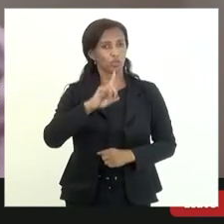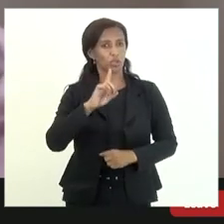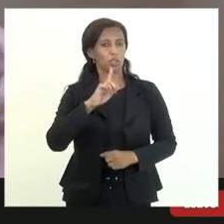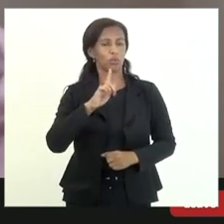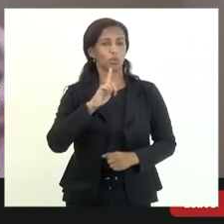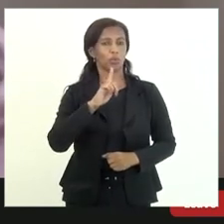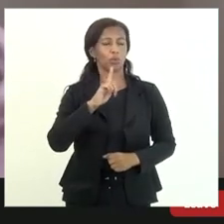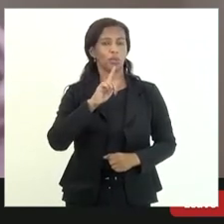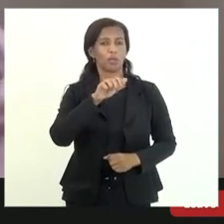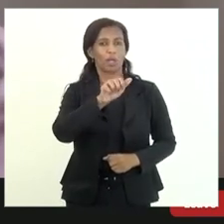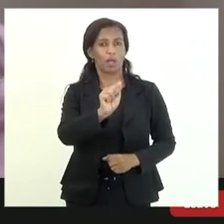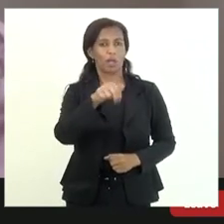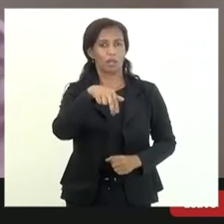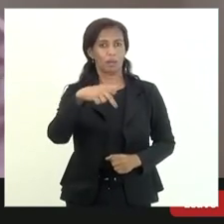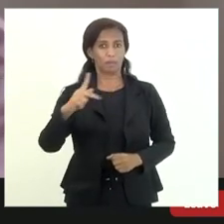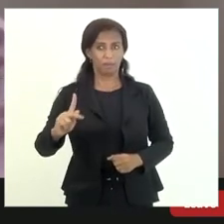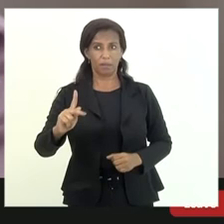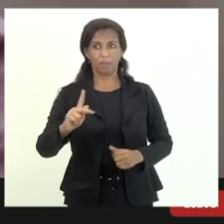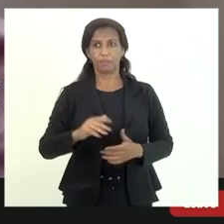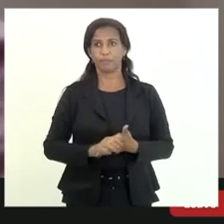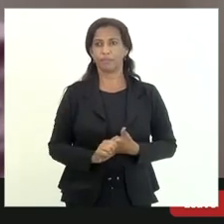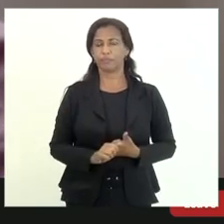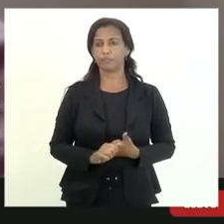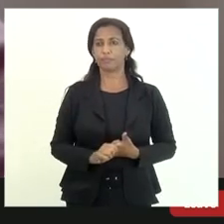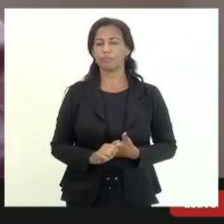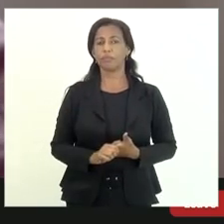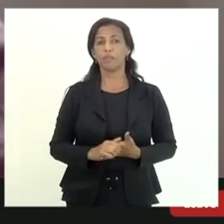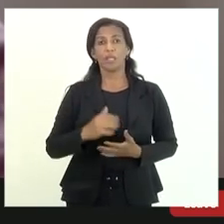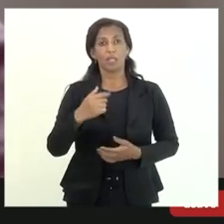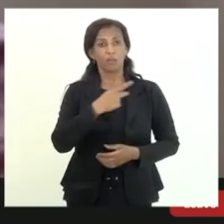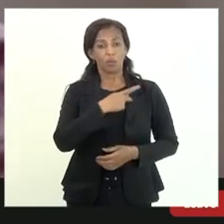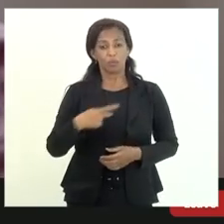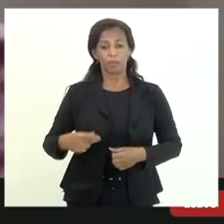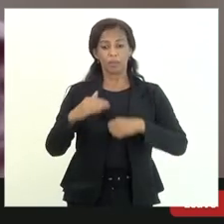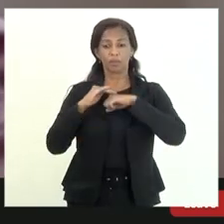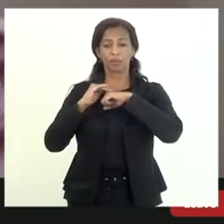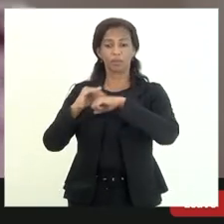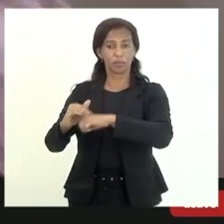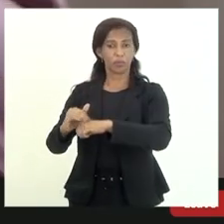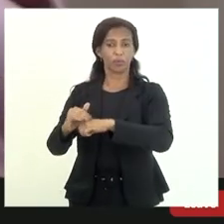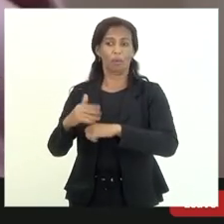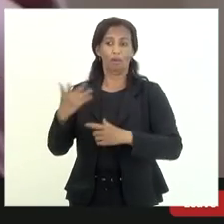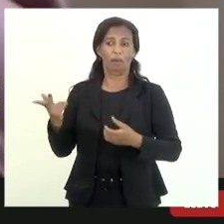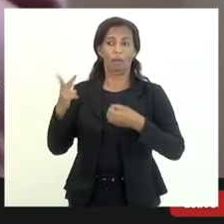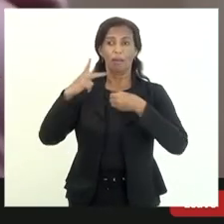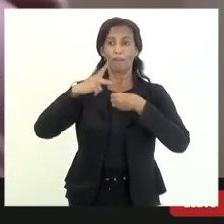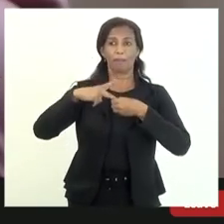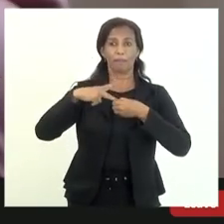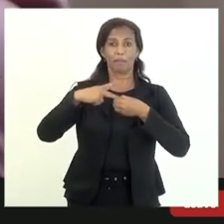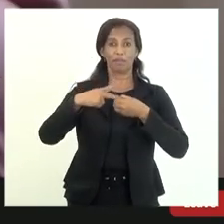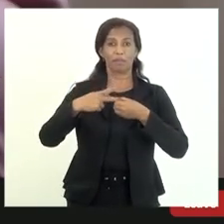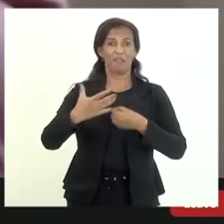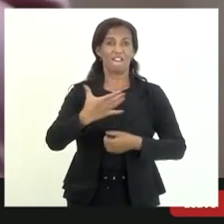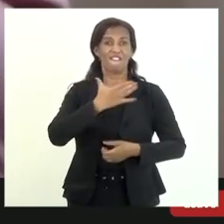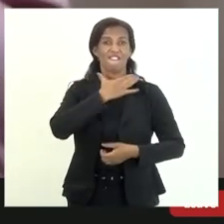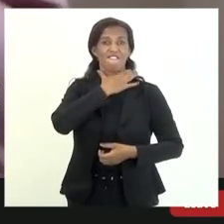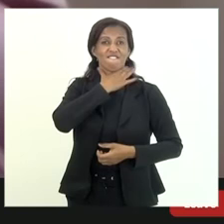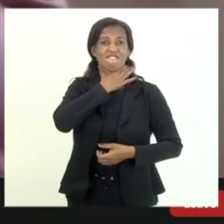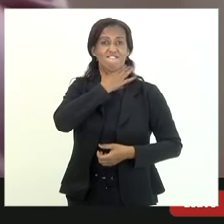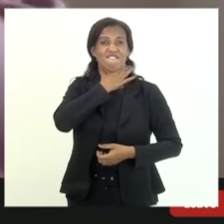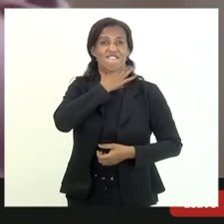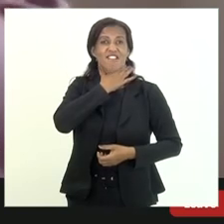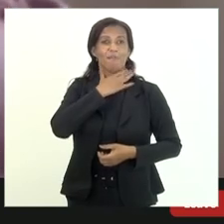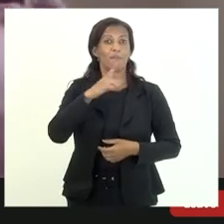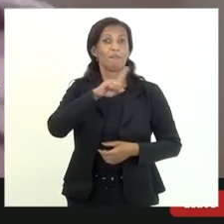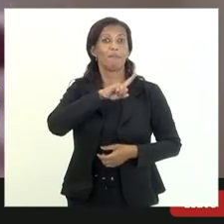o presidente da república uma vez falou para ele fulano a Petrobras fazia assim com o pescoço aperta mas não mata